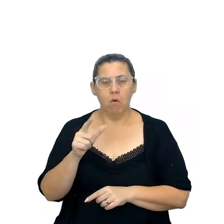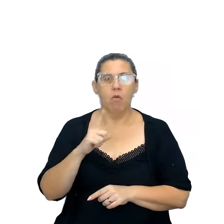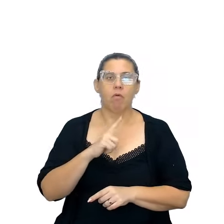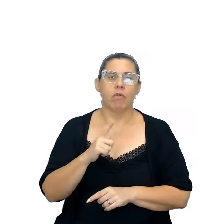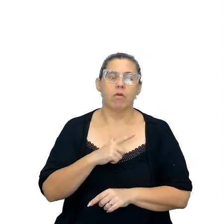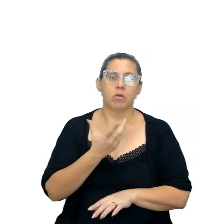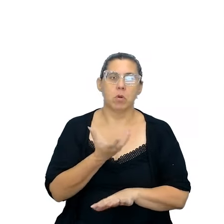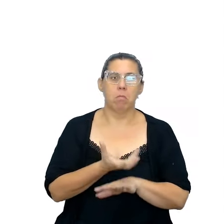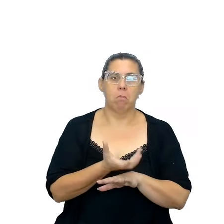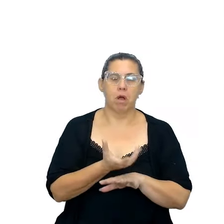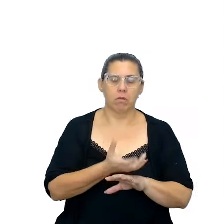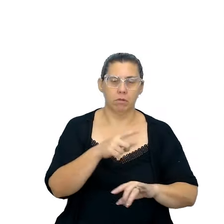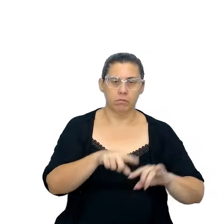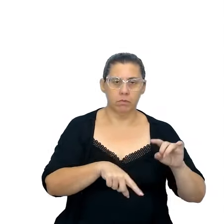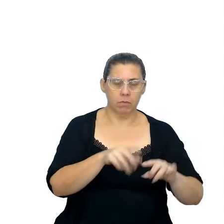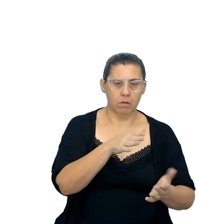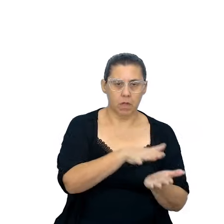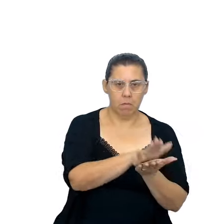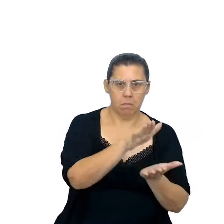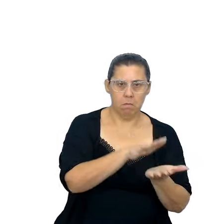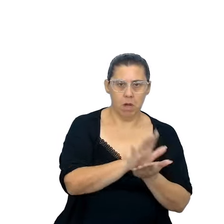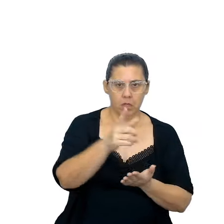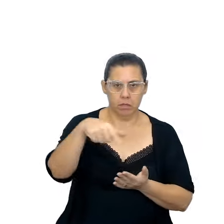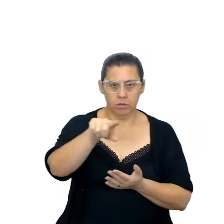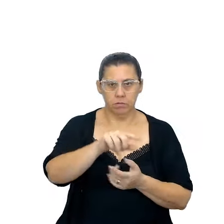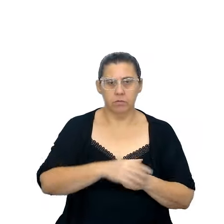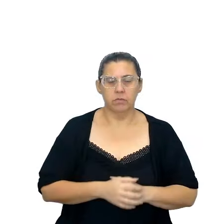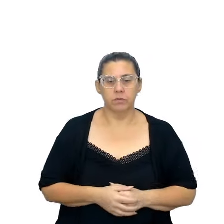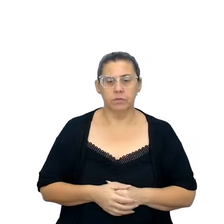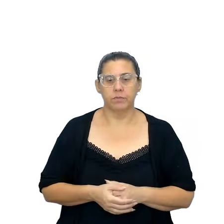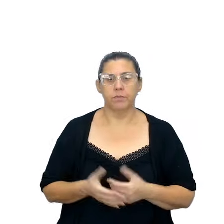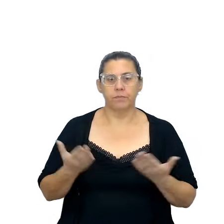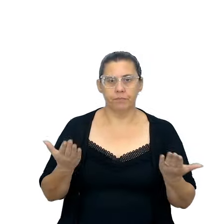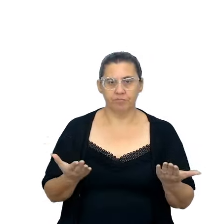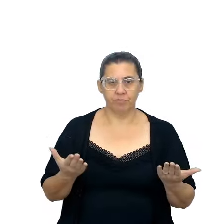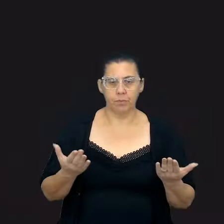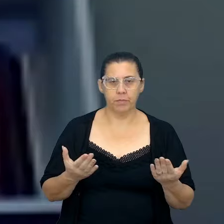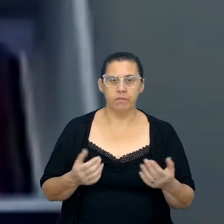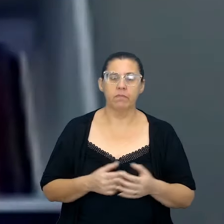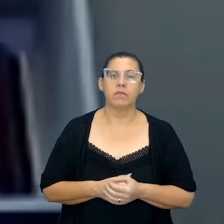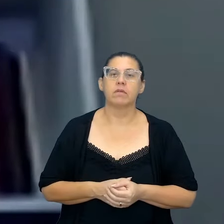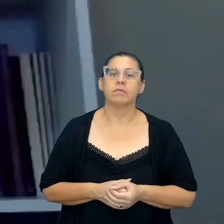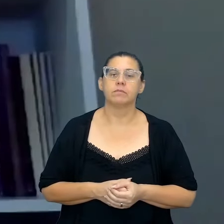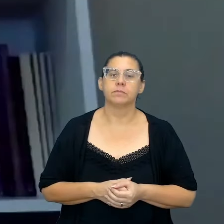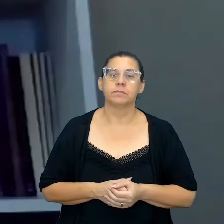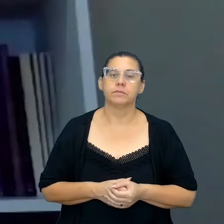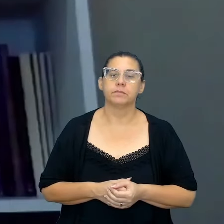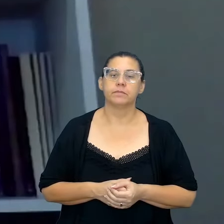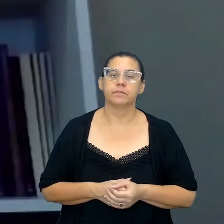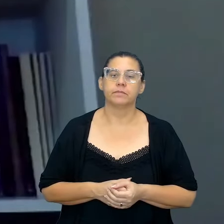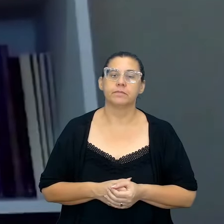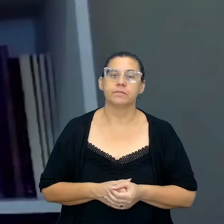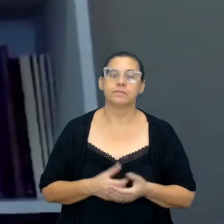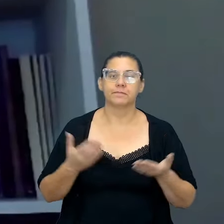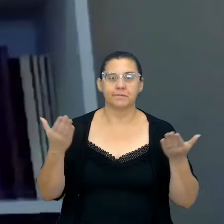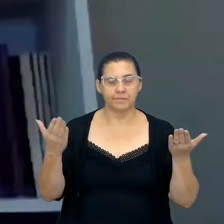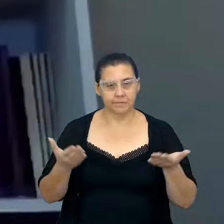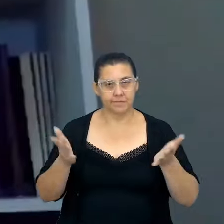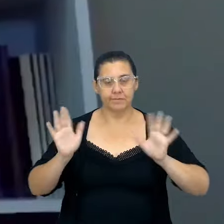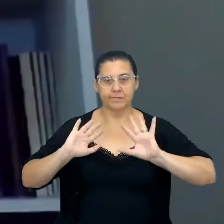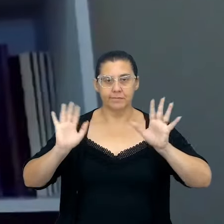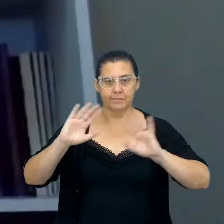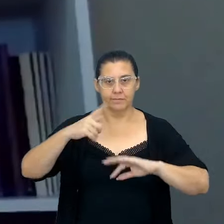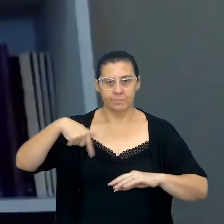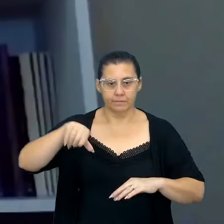material impresso que estará disponível para vocês. Eu vou aqui descompartilhar para me despedir aqui de